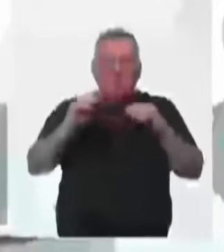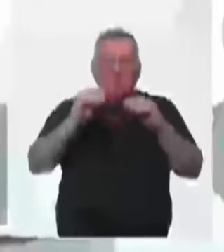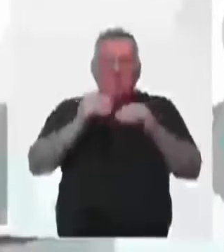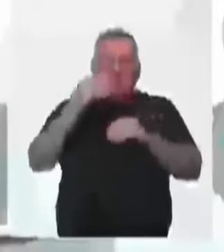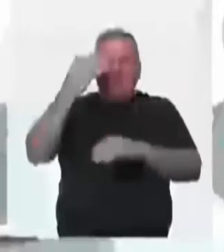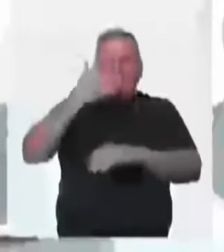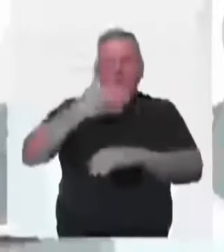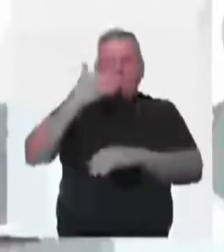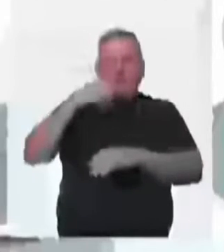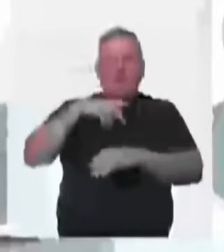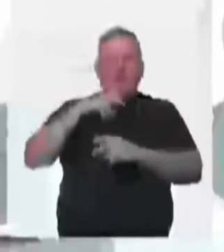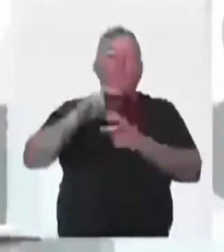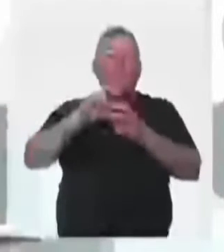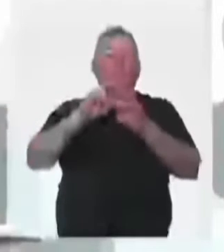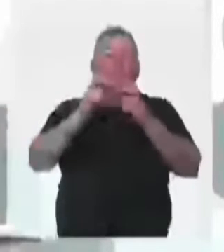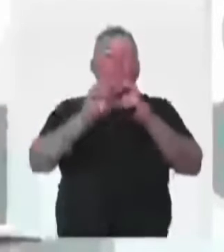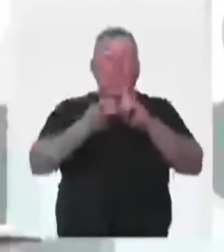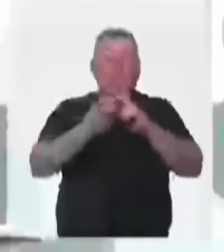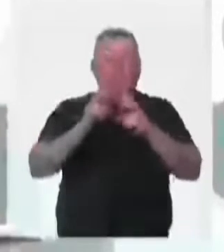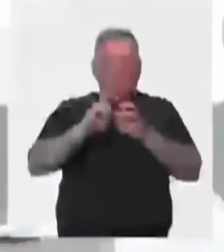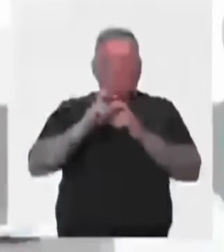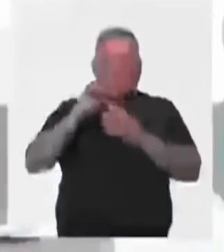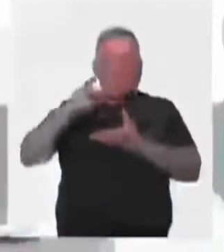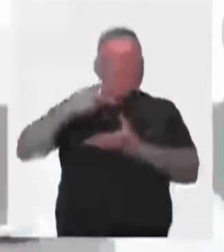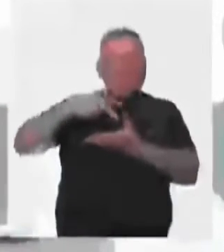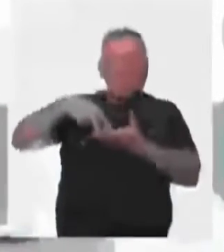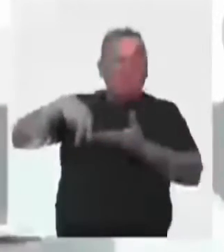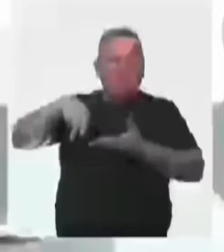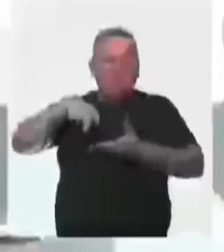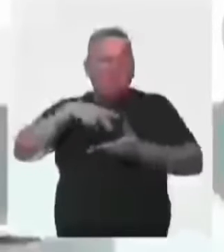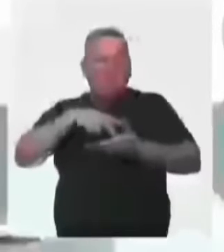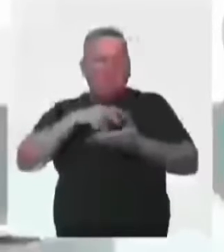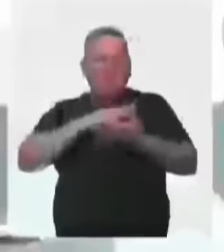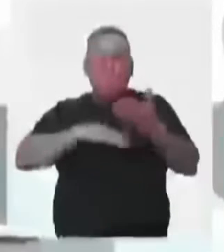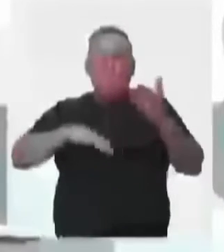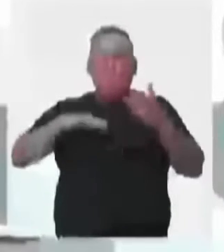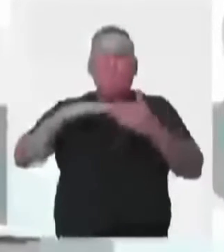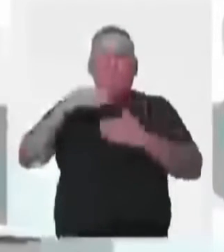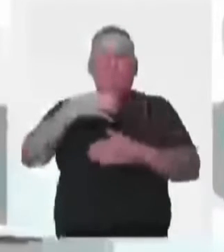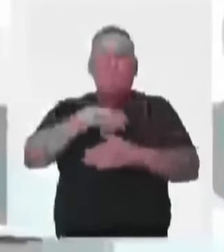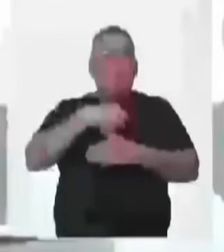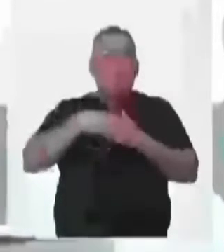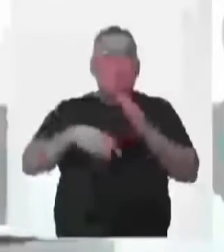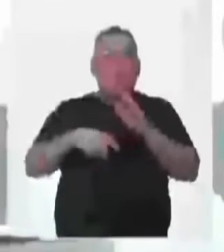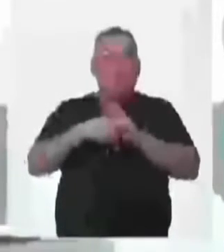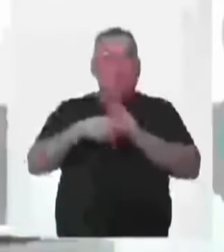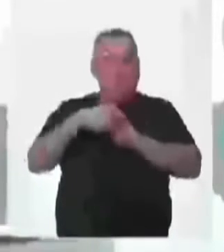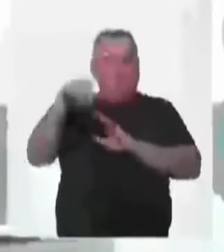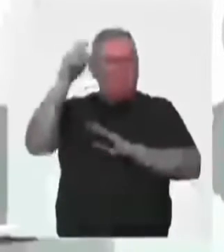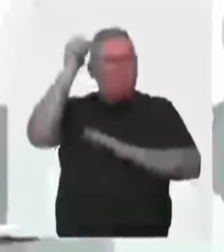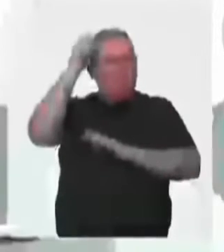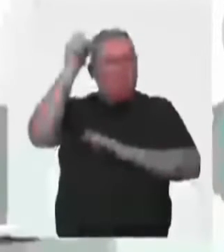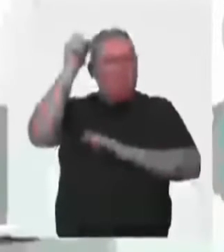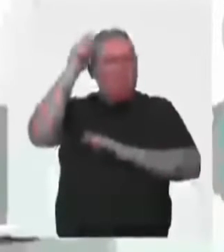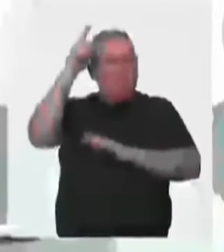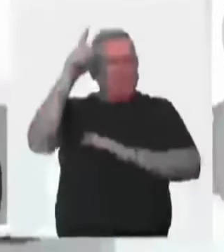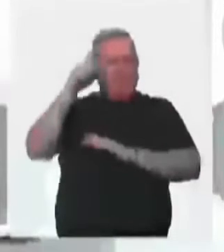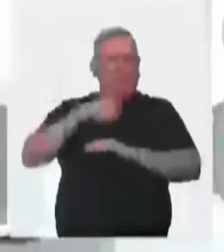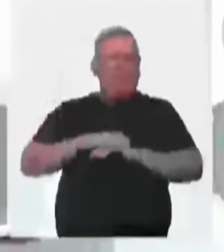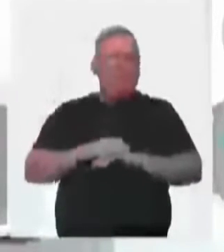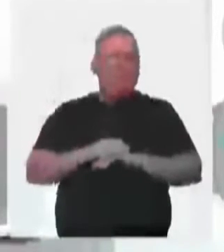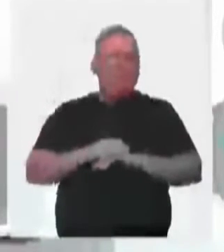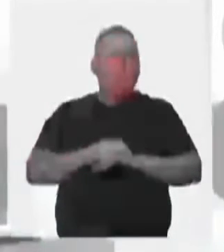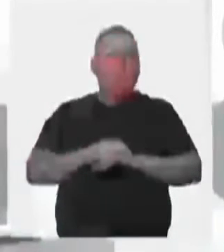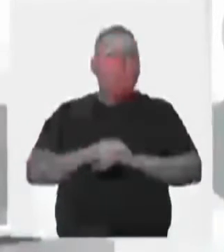nós temos a capoeira, nós temos as danças. Então, todos esses aspectos aí que são culturas imateriais.